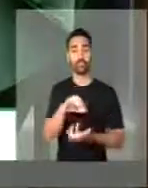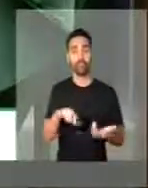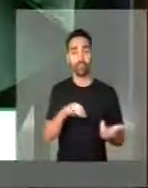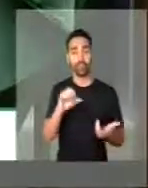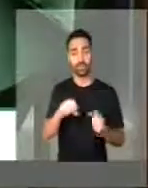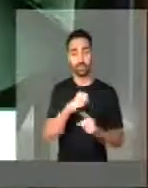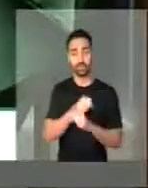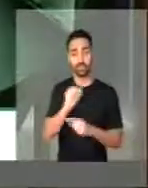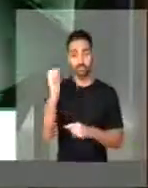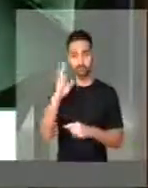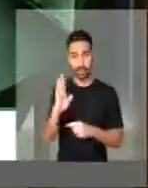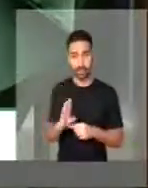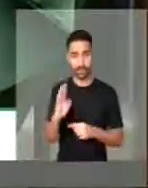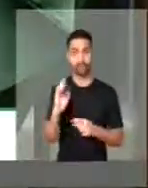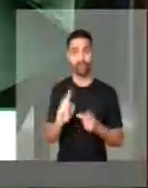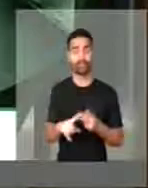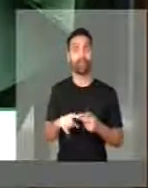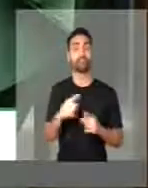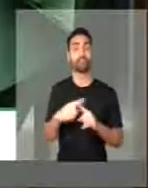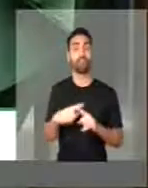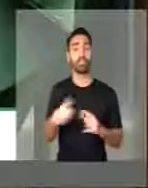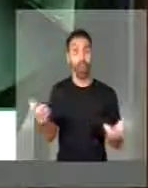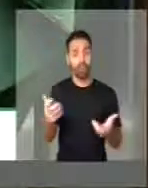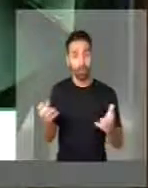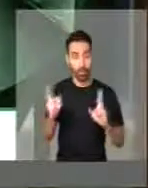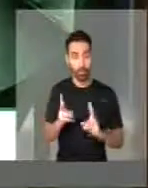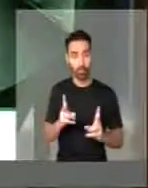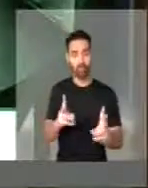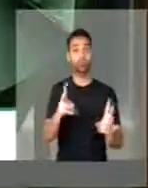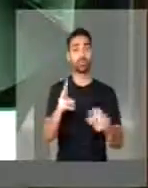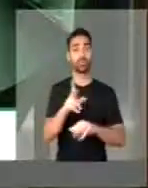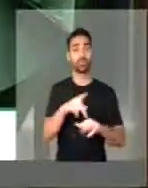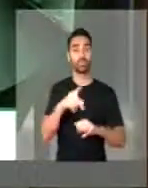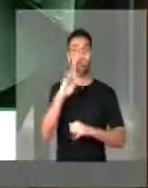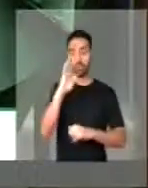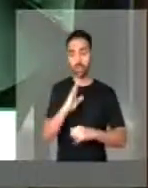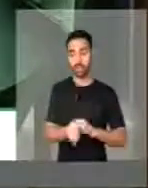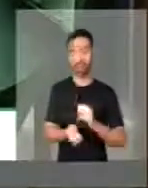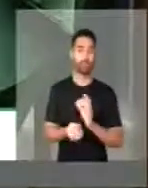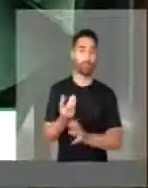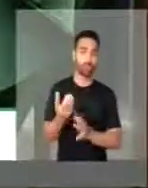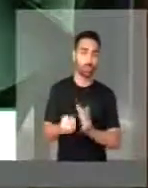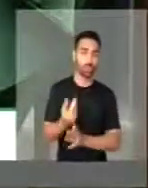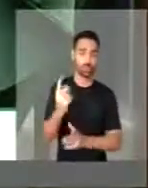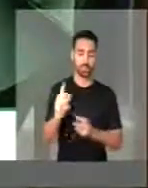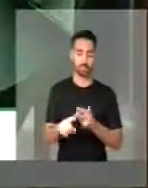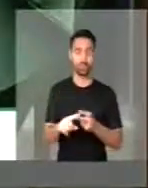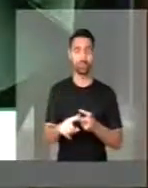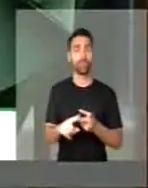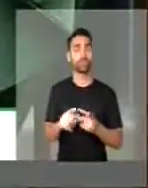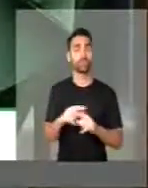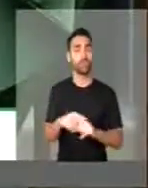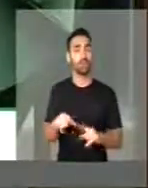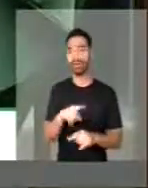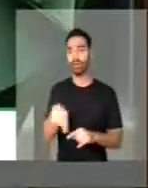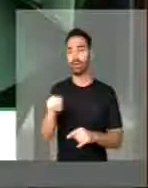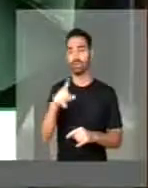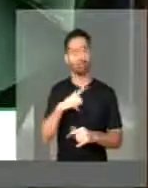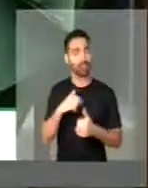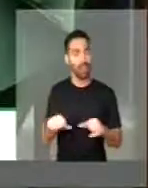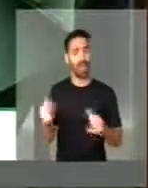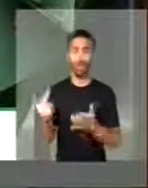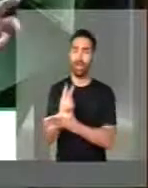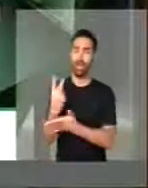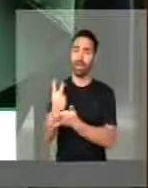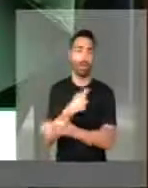brasileira que quer manter este país produzindo e se equivocam àqueles